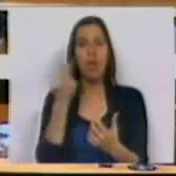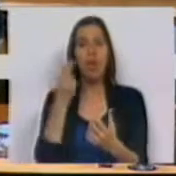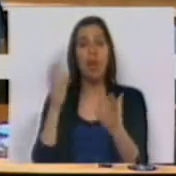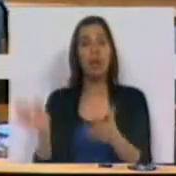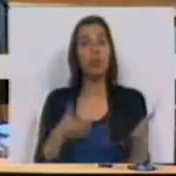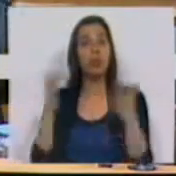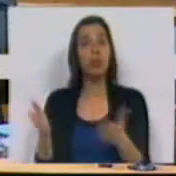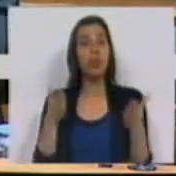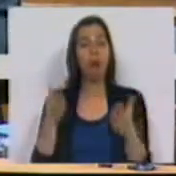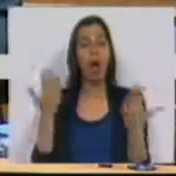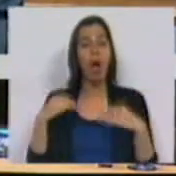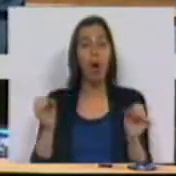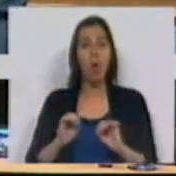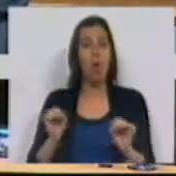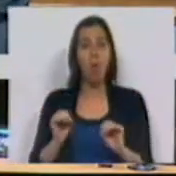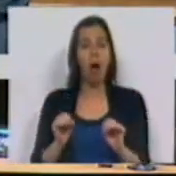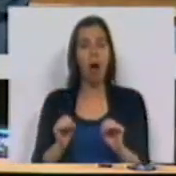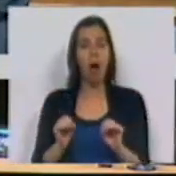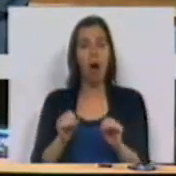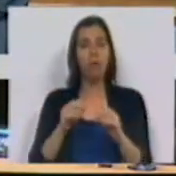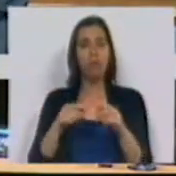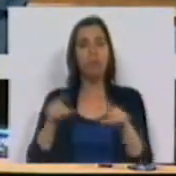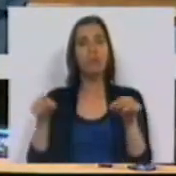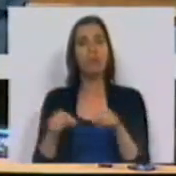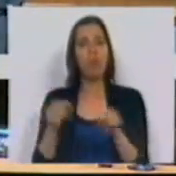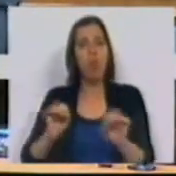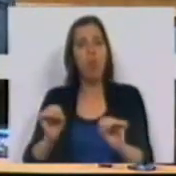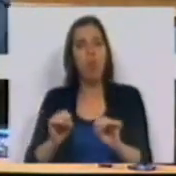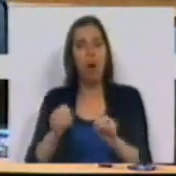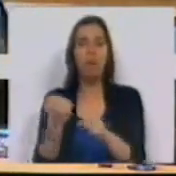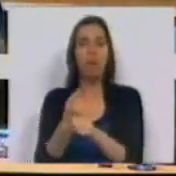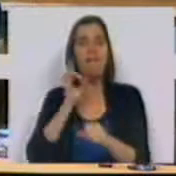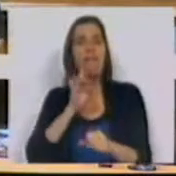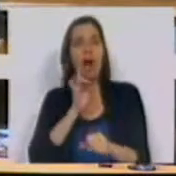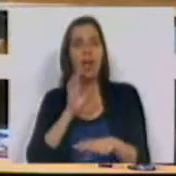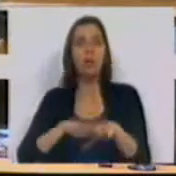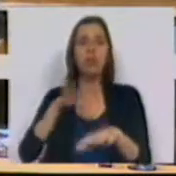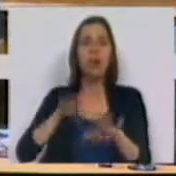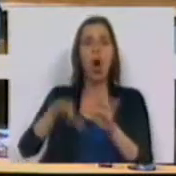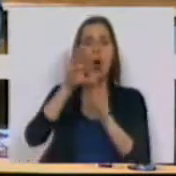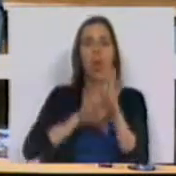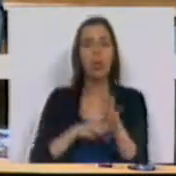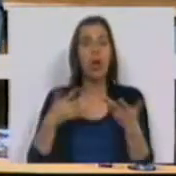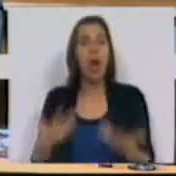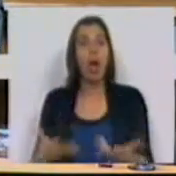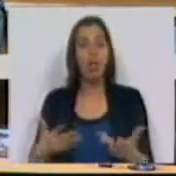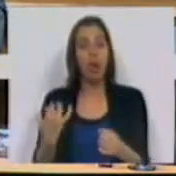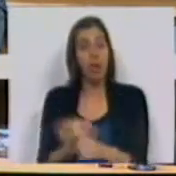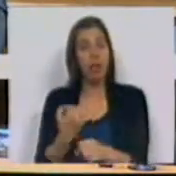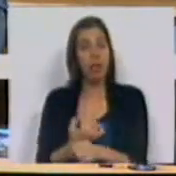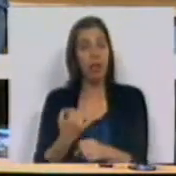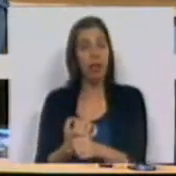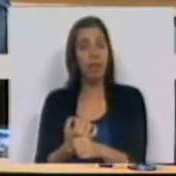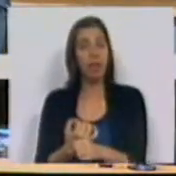produtivas que não dispõem de título de exploração ou de exercício válido face às condições atuais da atividade.